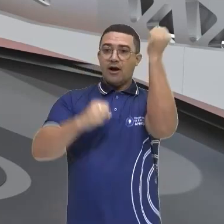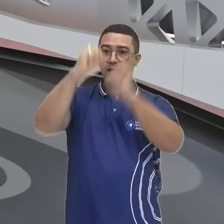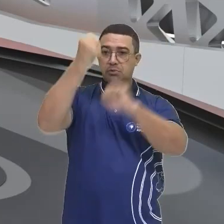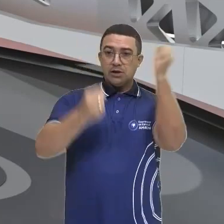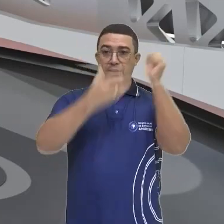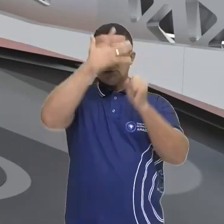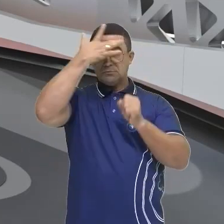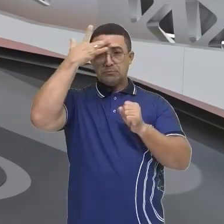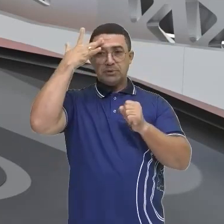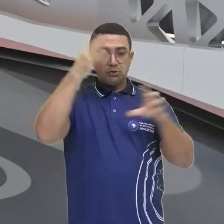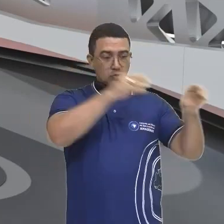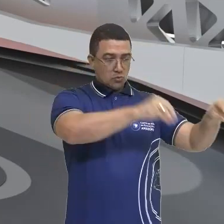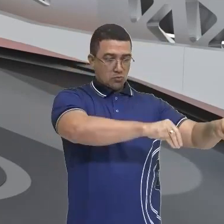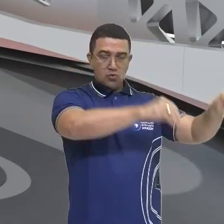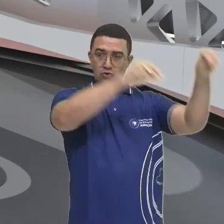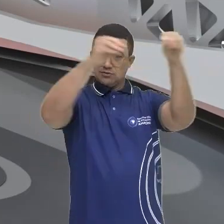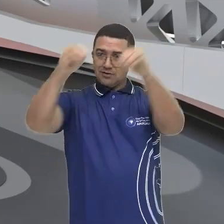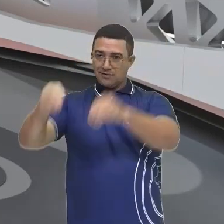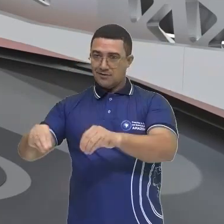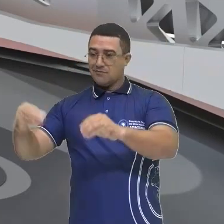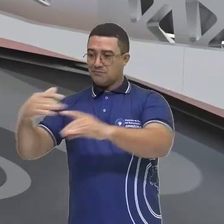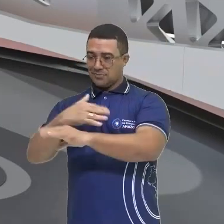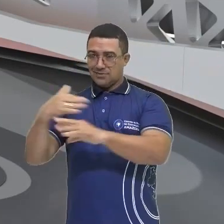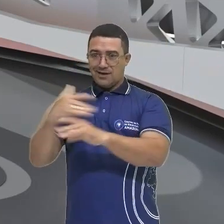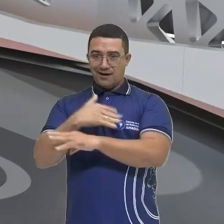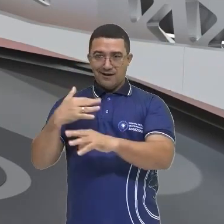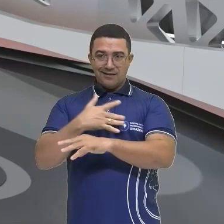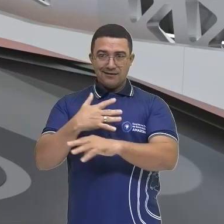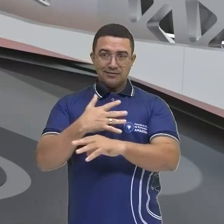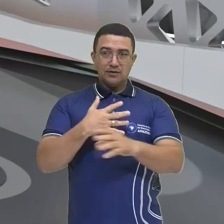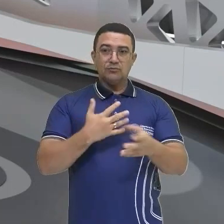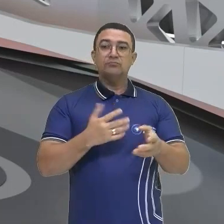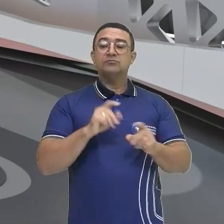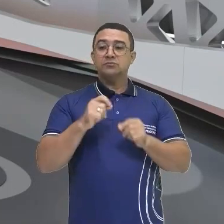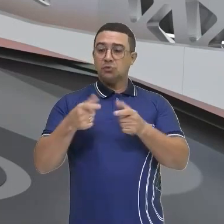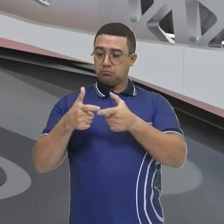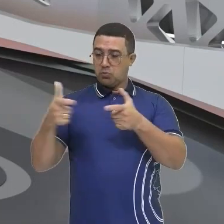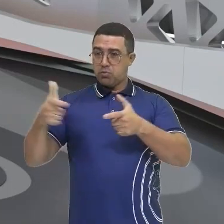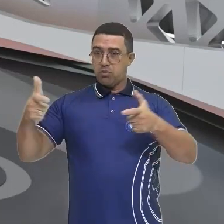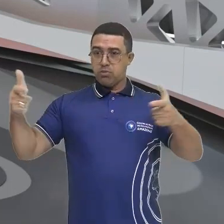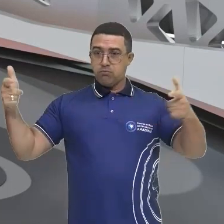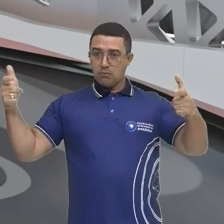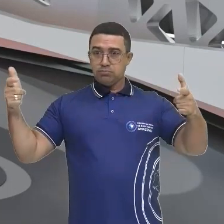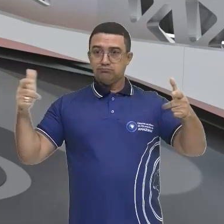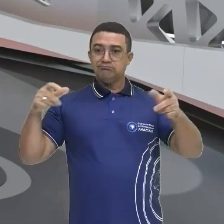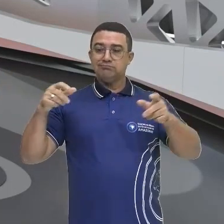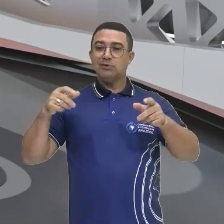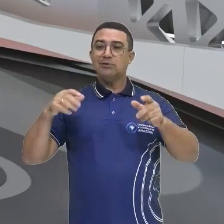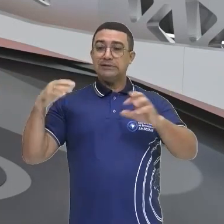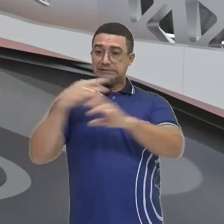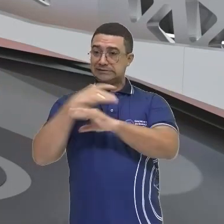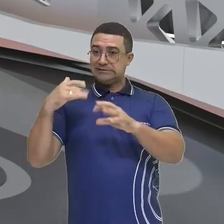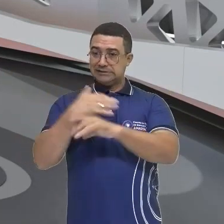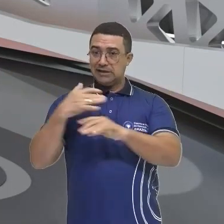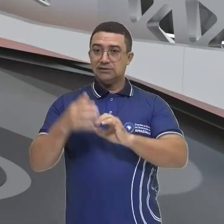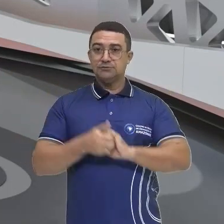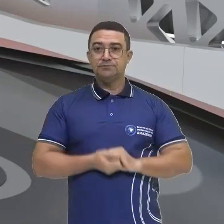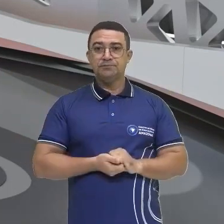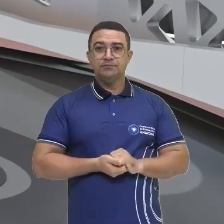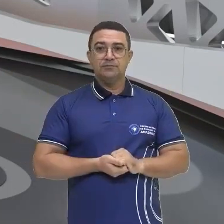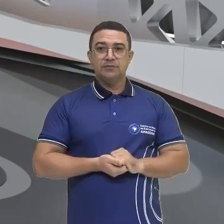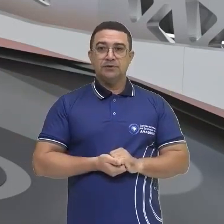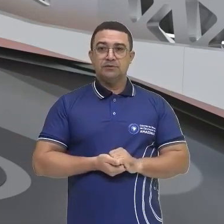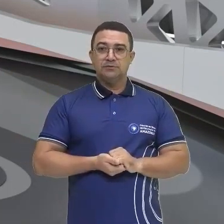pessoas a irem ao meio urbano. E esse meio urbano ele vai crescendo. Então a zona urbana ela cresce ali em relação